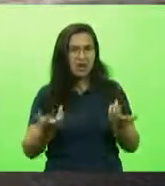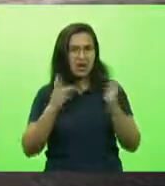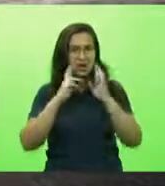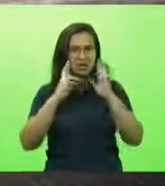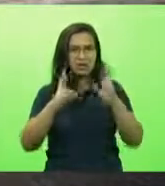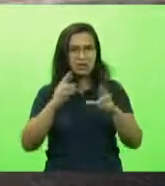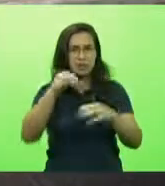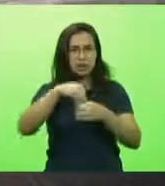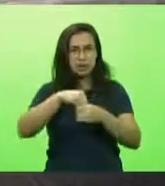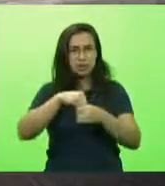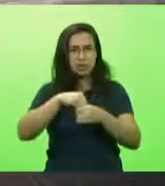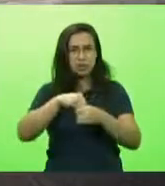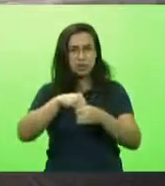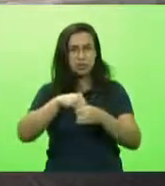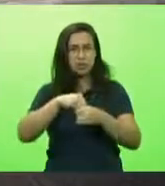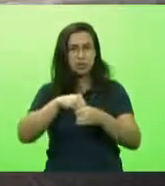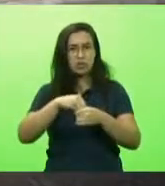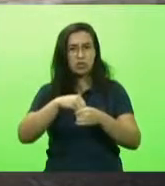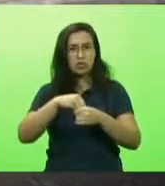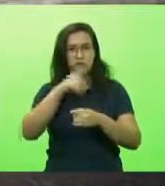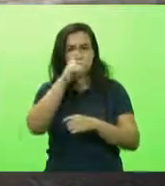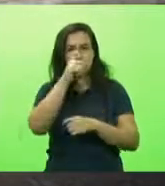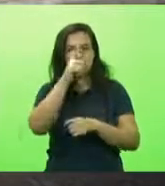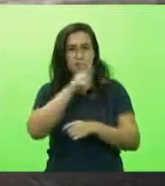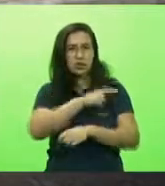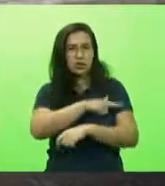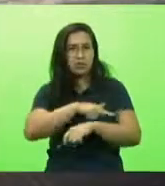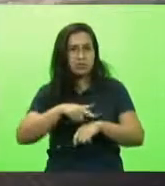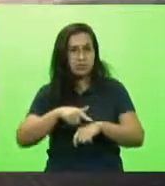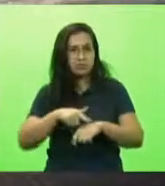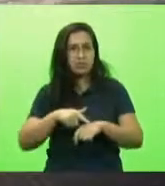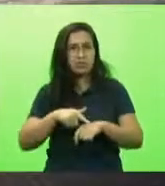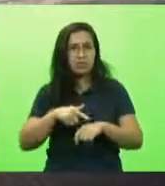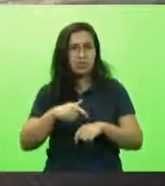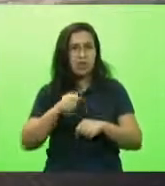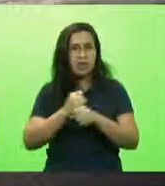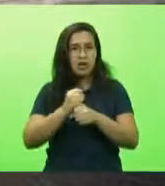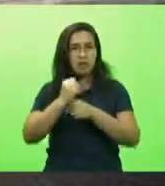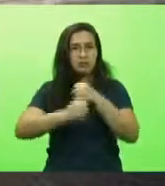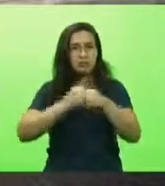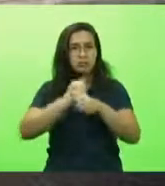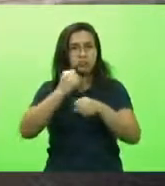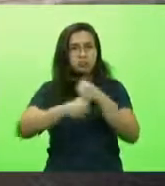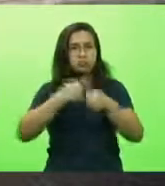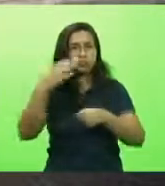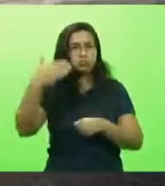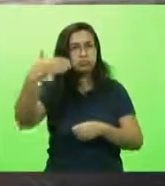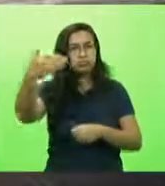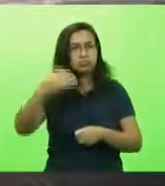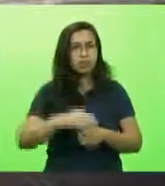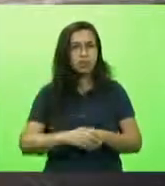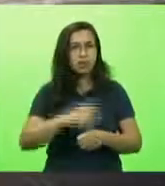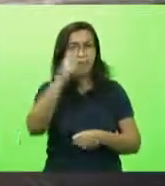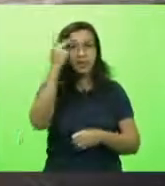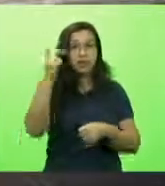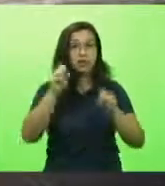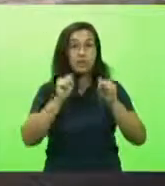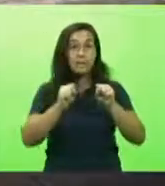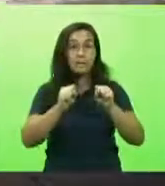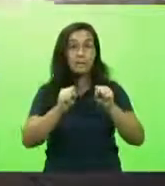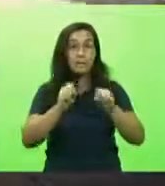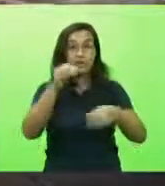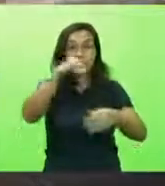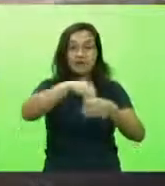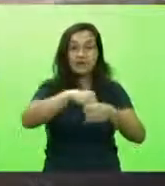hospital? Com a continuidade, com os próximos anos, qual o compromisso? A pessoa pode estar ali apenas para cumprir uma